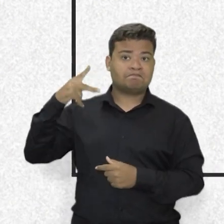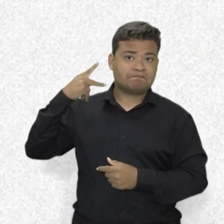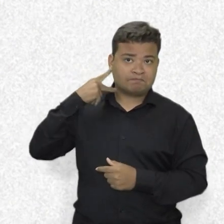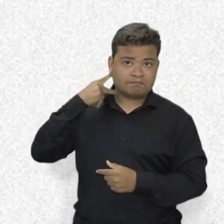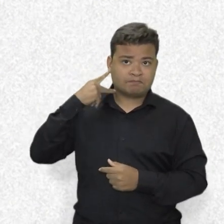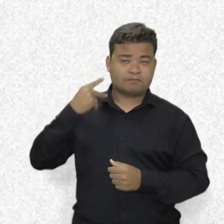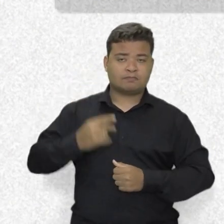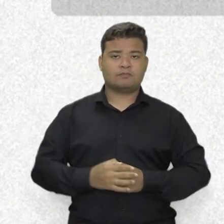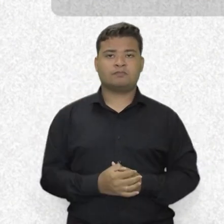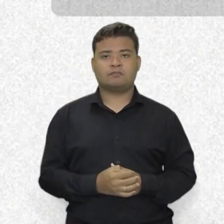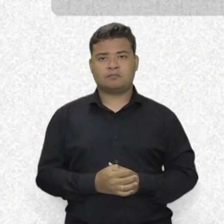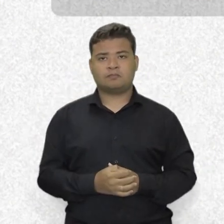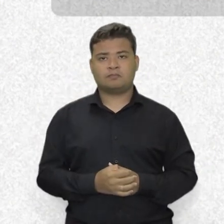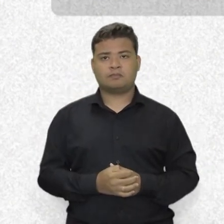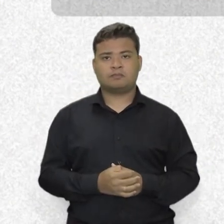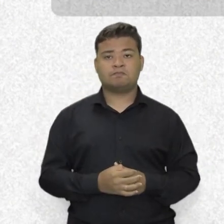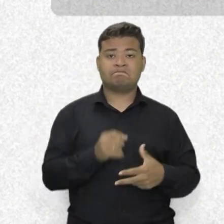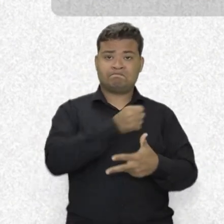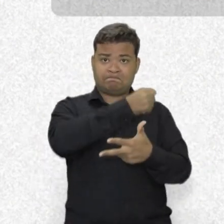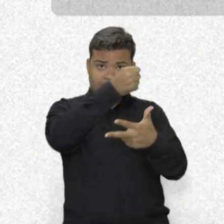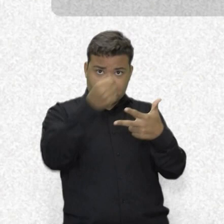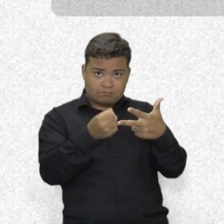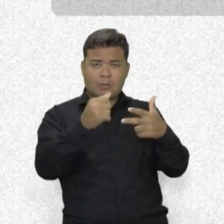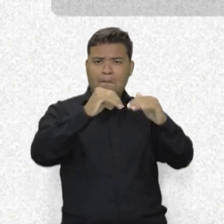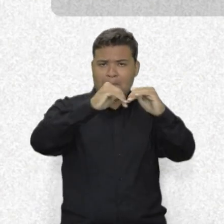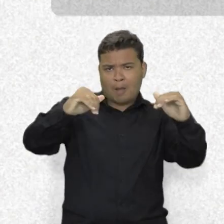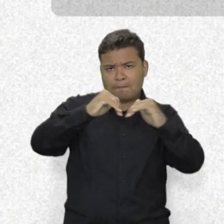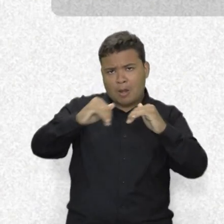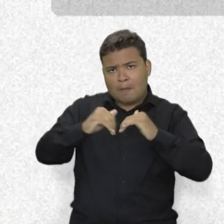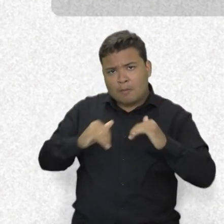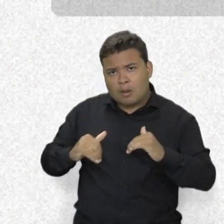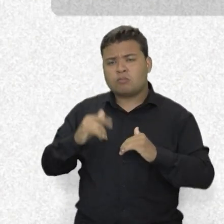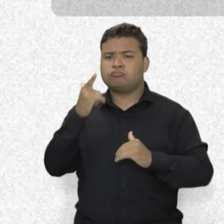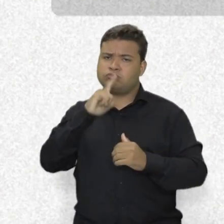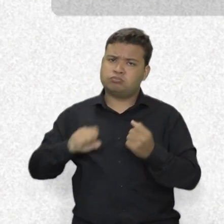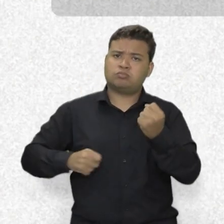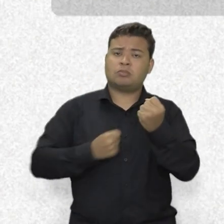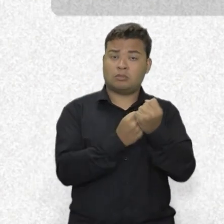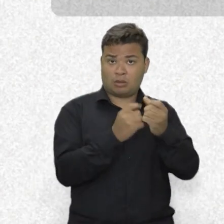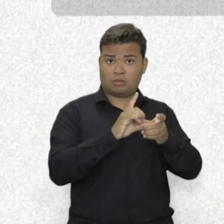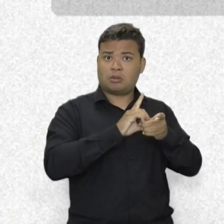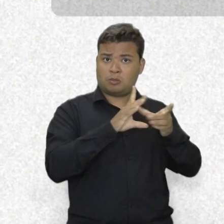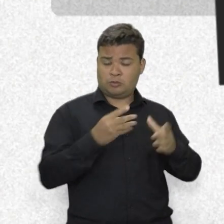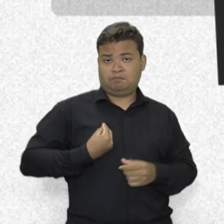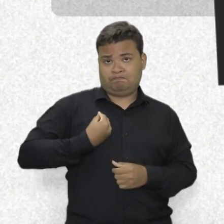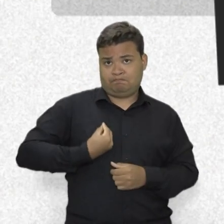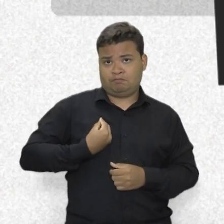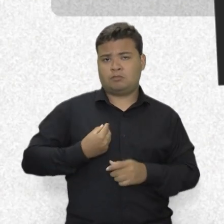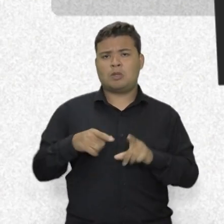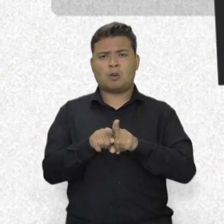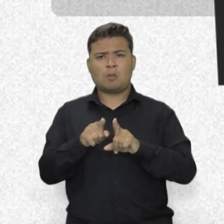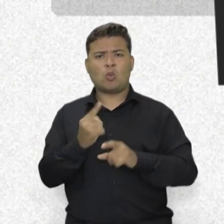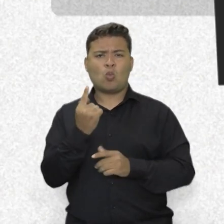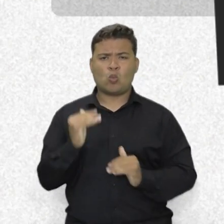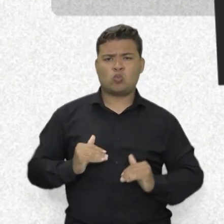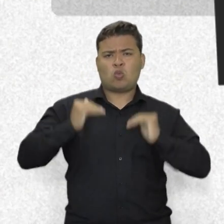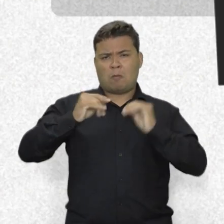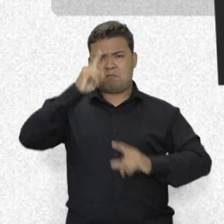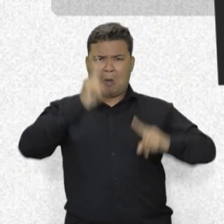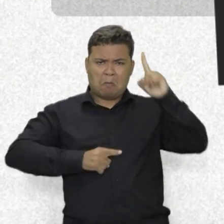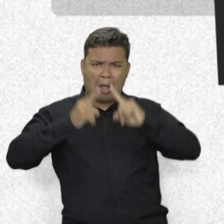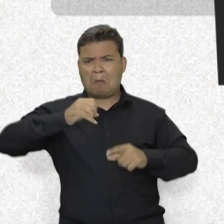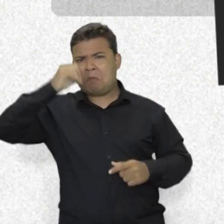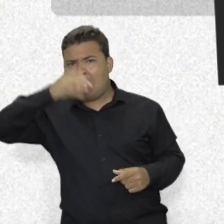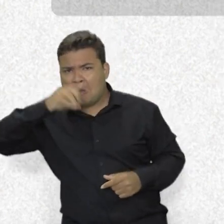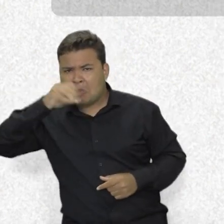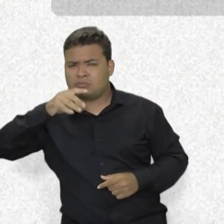A separação entre os três poderes garante a existência da democracia e evita centralização do poder